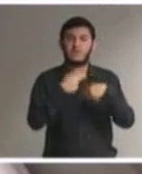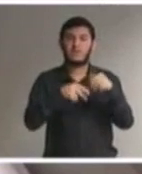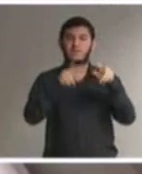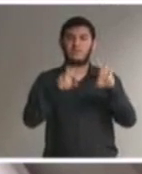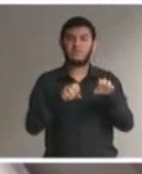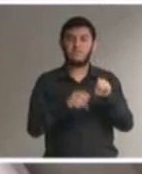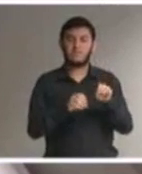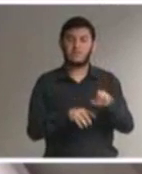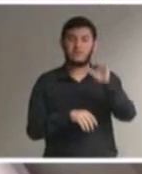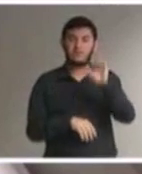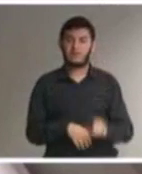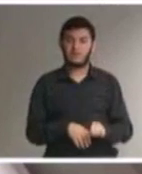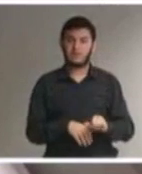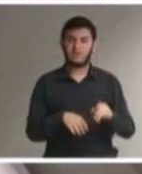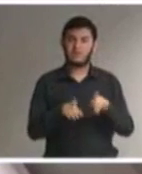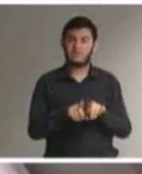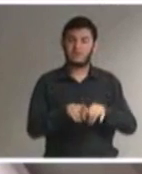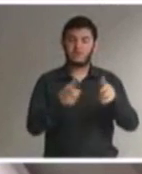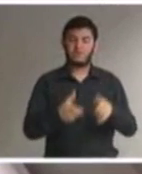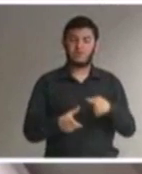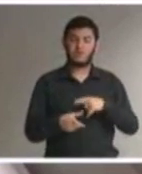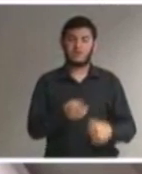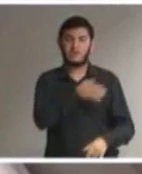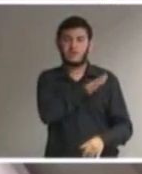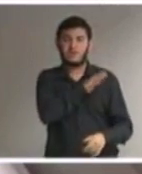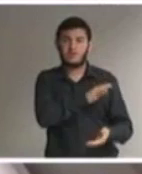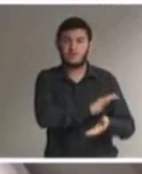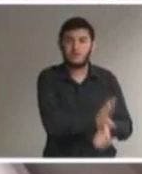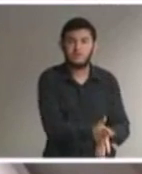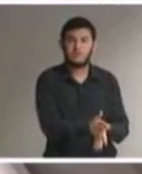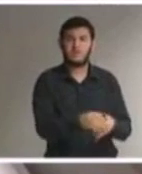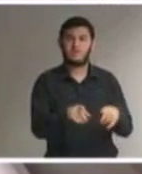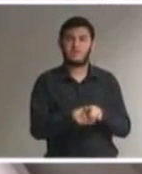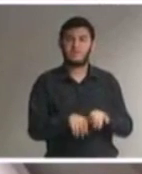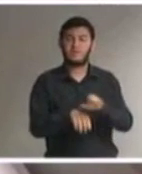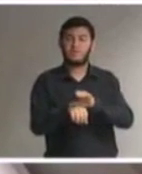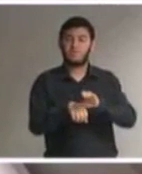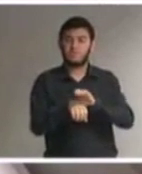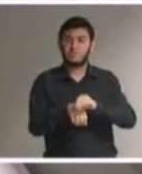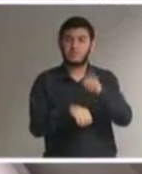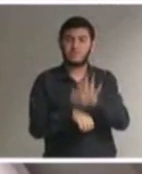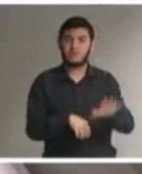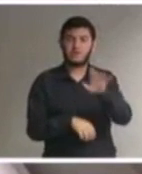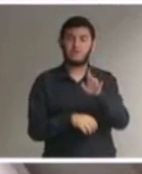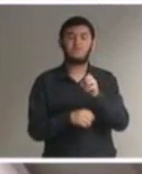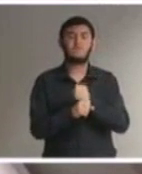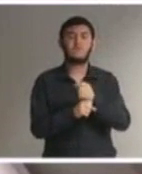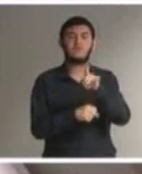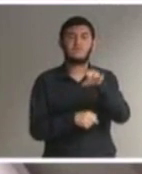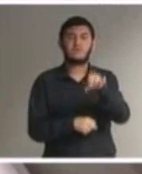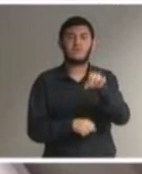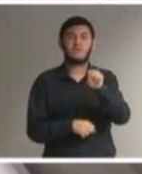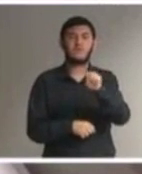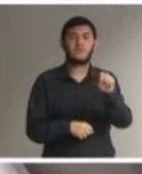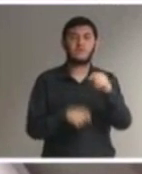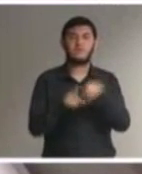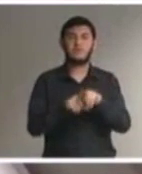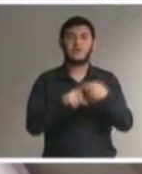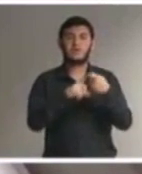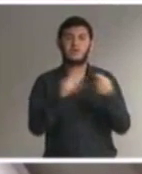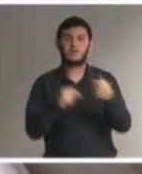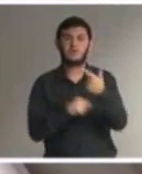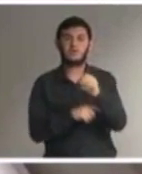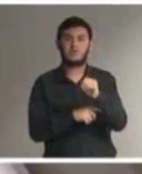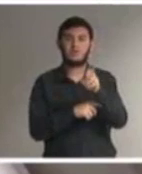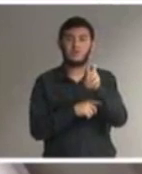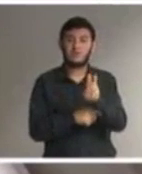plena em ambientes segregados. A Constituição Brasileira de 1988, em seu artigo 205, garante